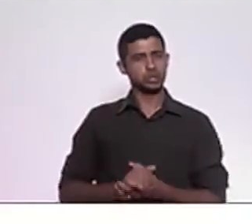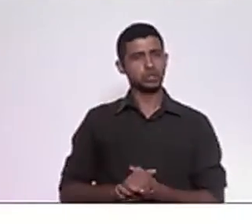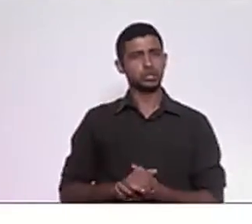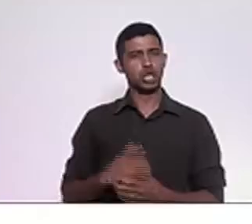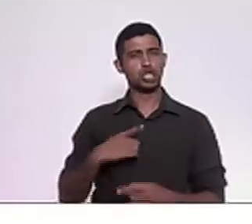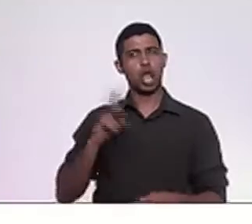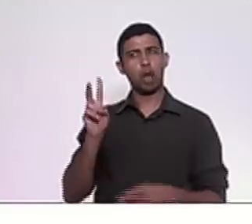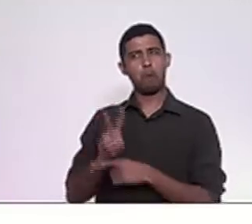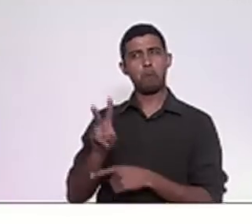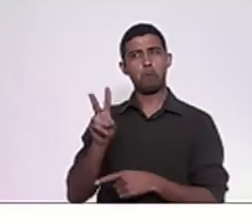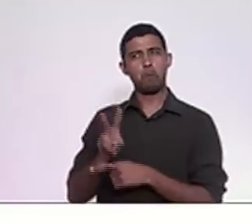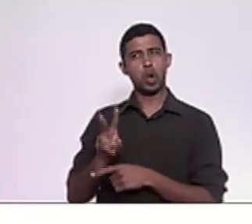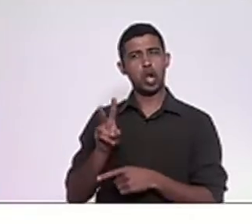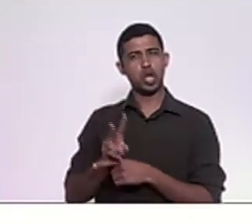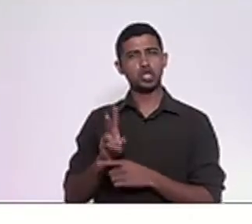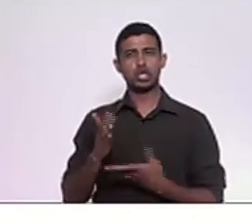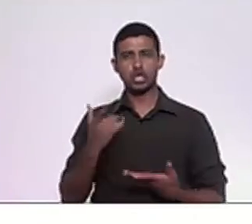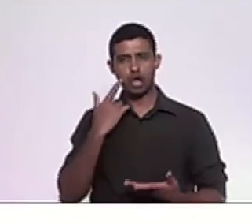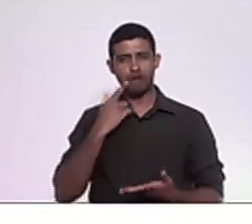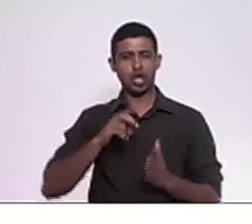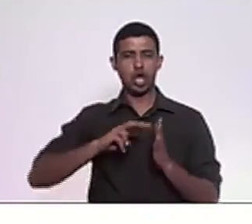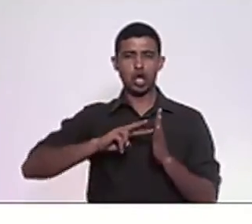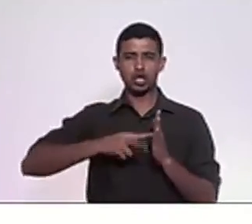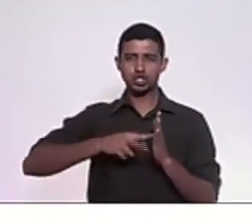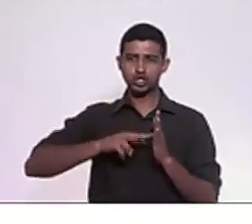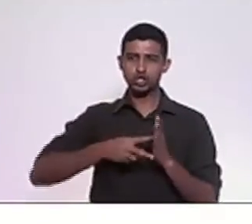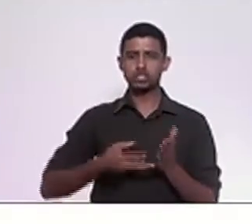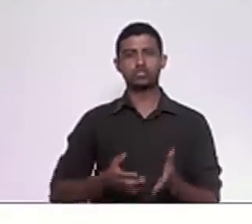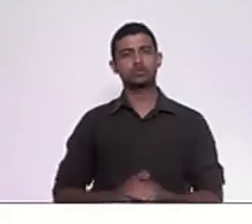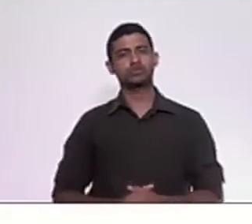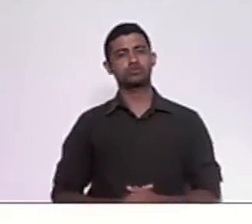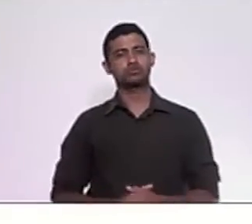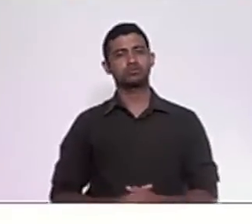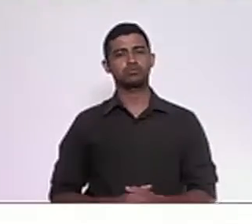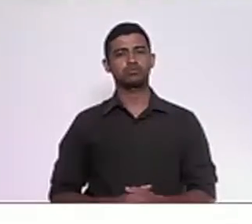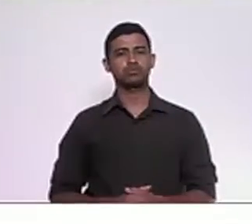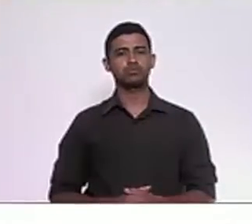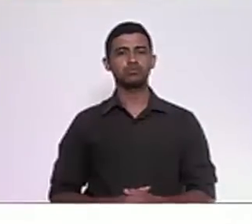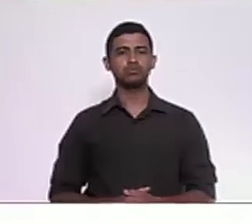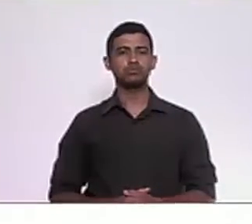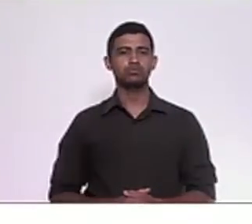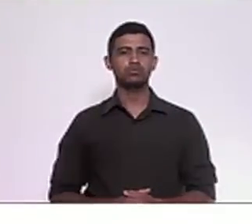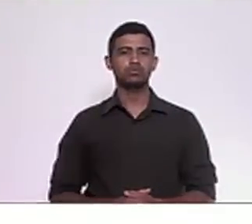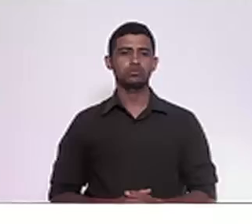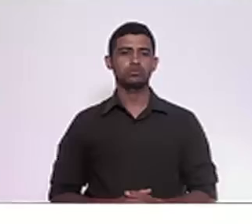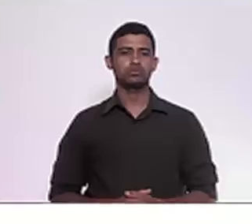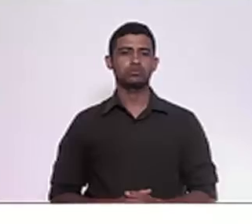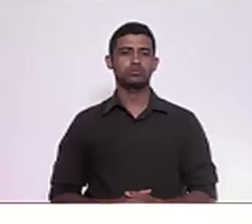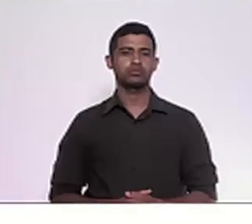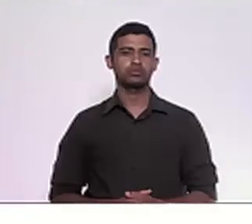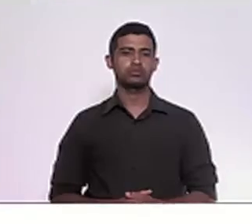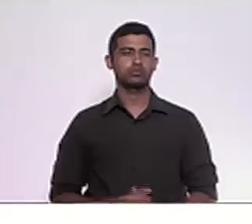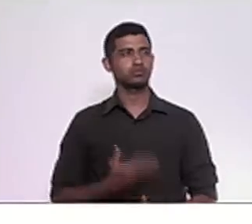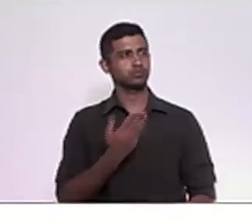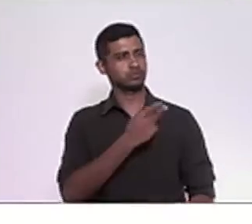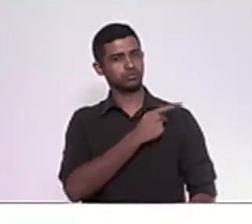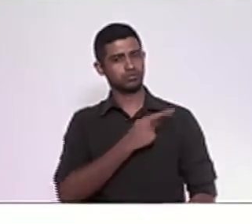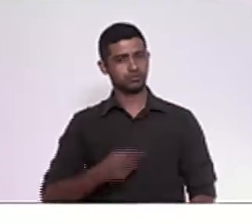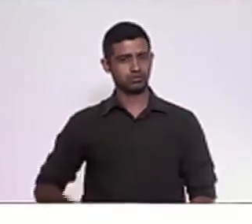sindicalismo, por um sindicalismo pelego, um sindicalismo nocivo. Senhora presidente,